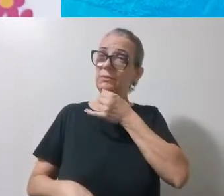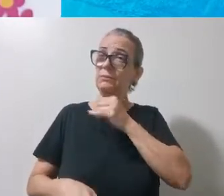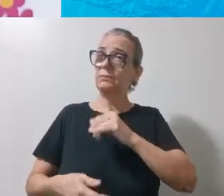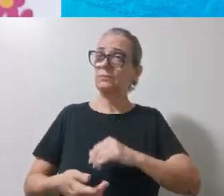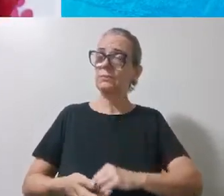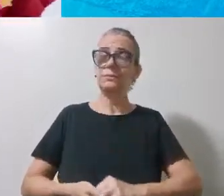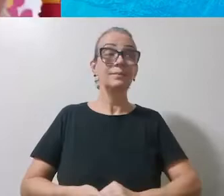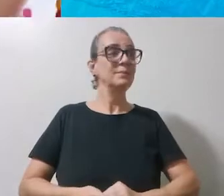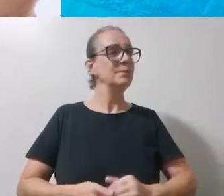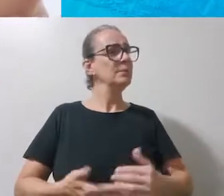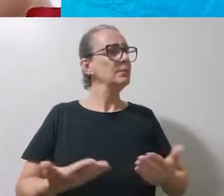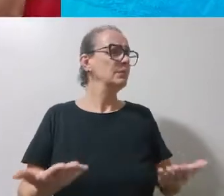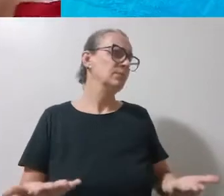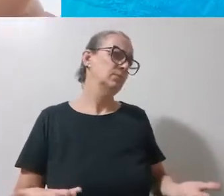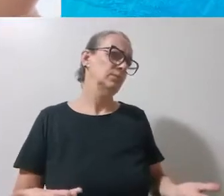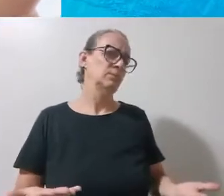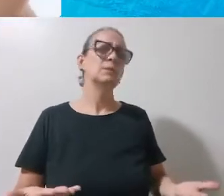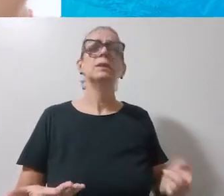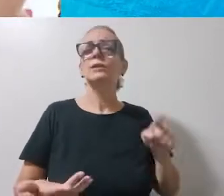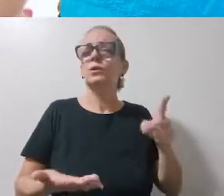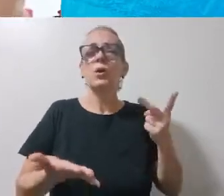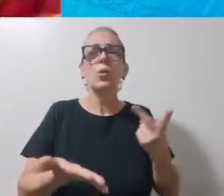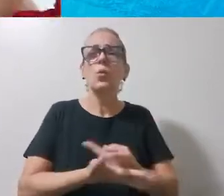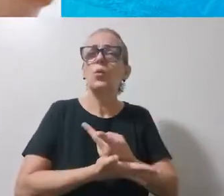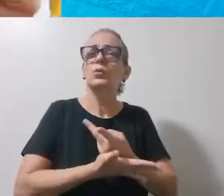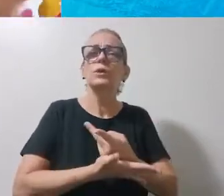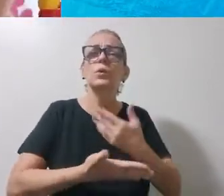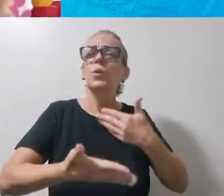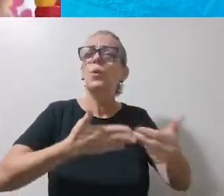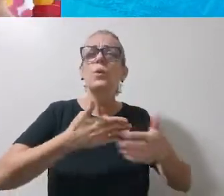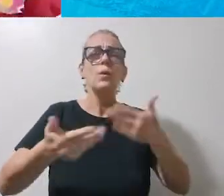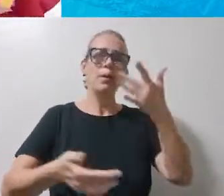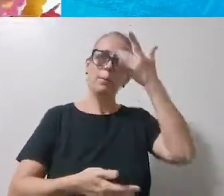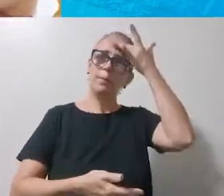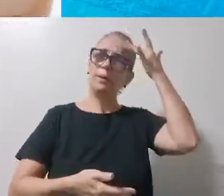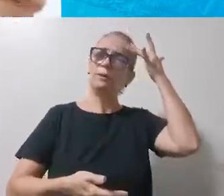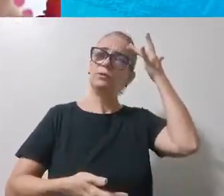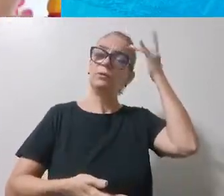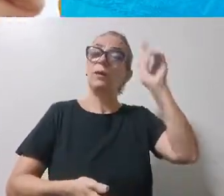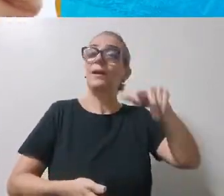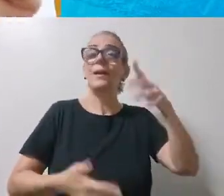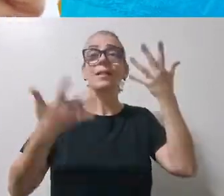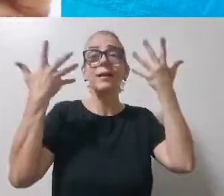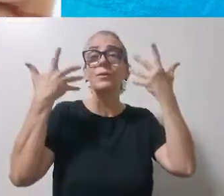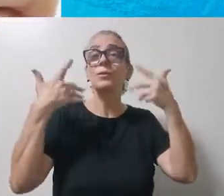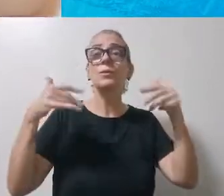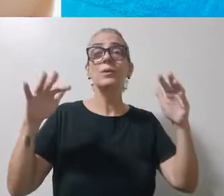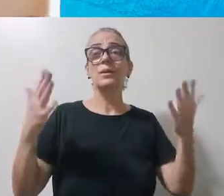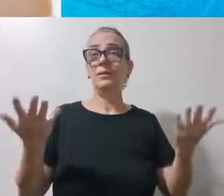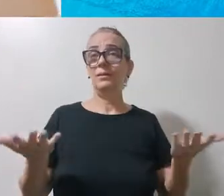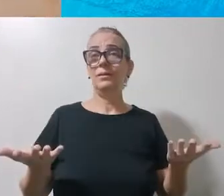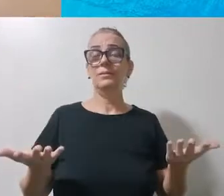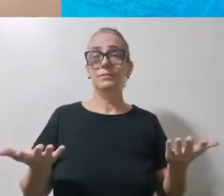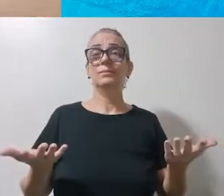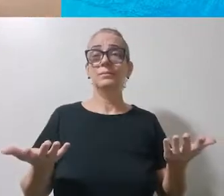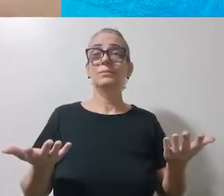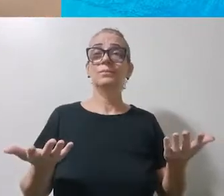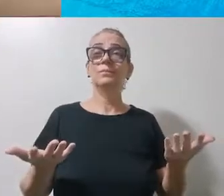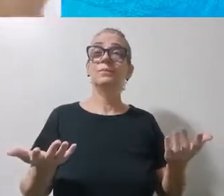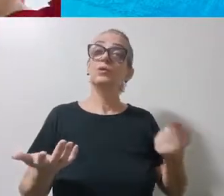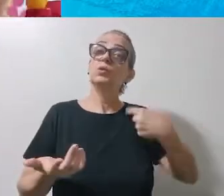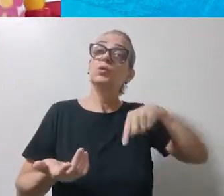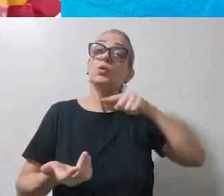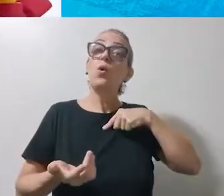Ô, Marta, isso acontece com todo mundo. É natural. A gente ainda está